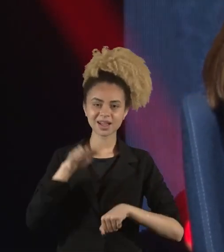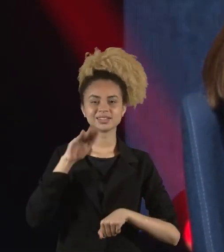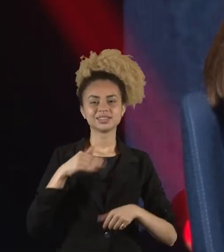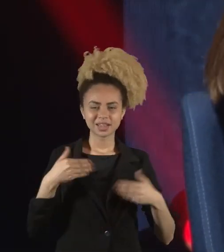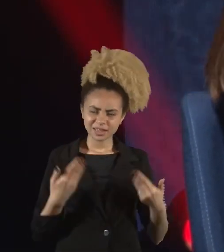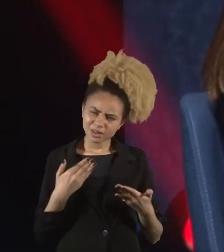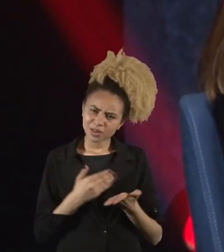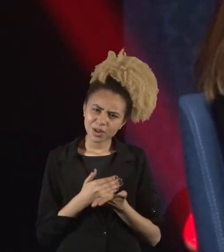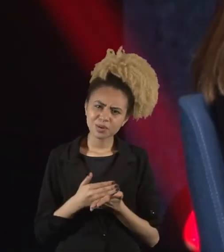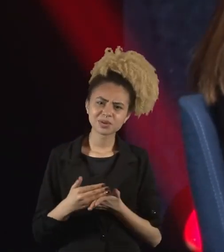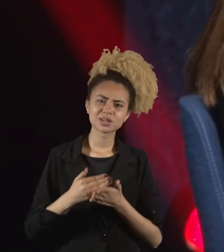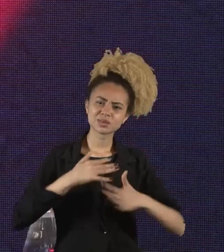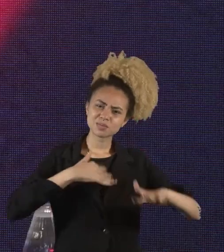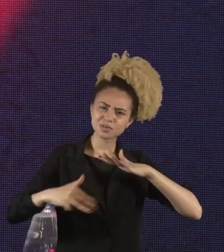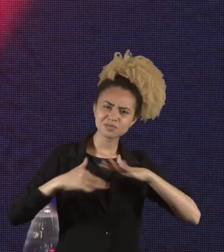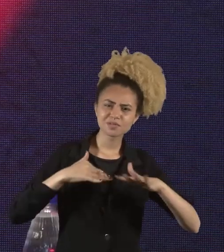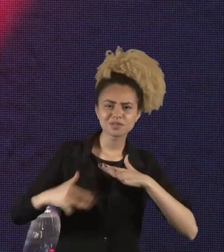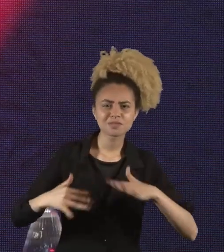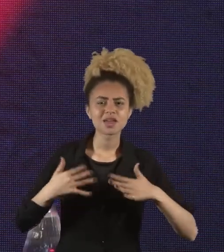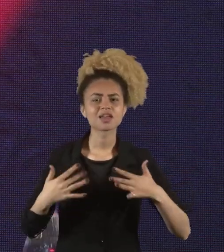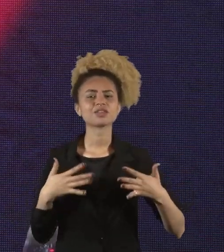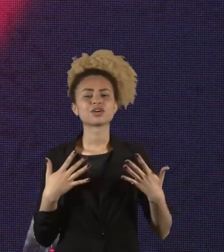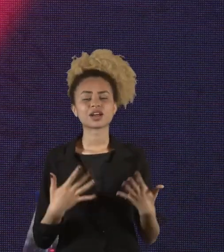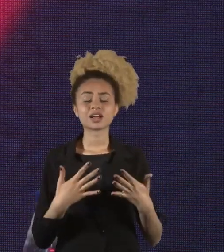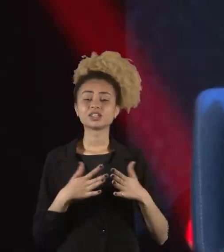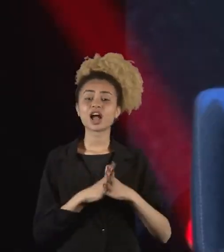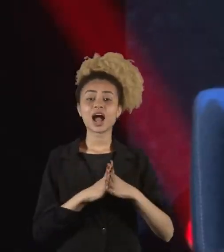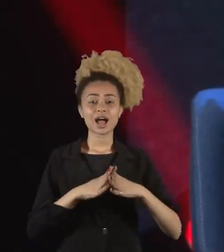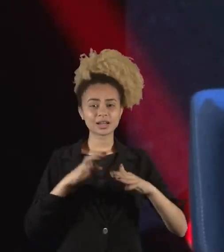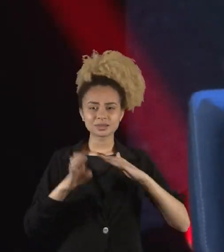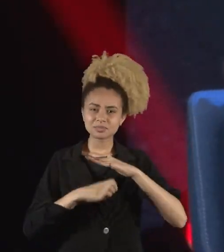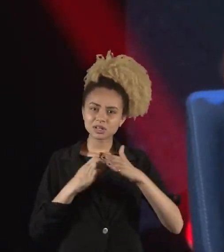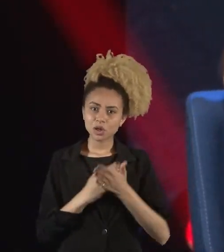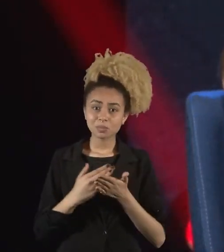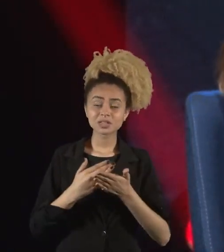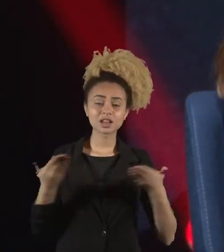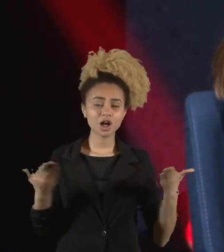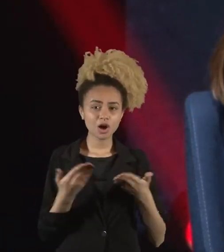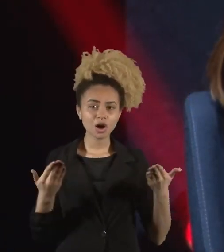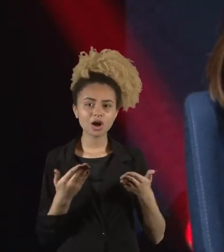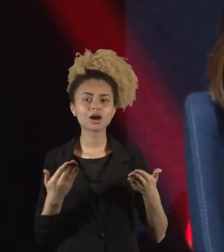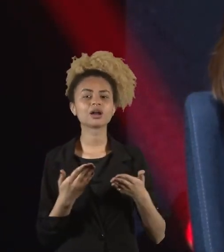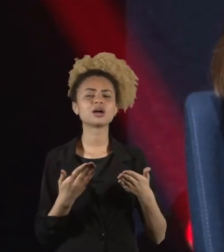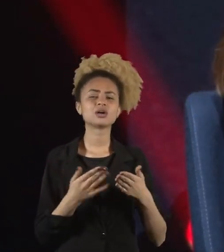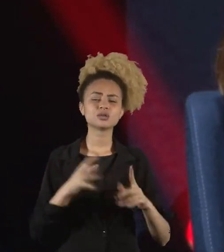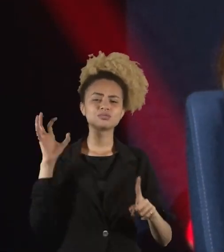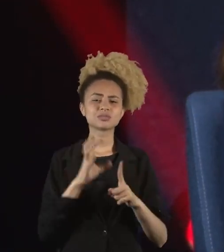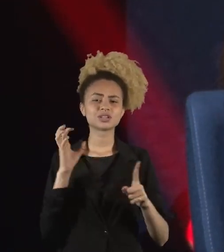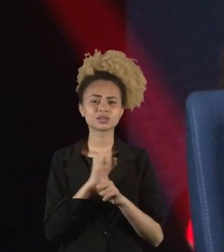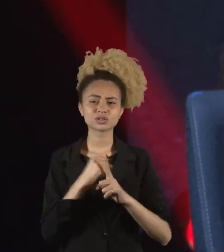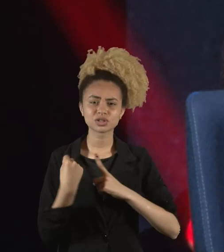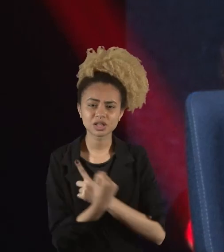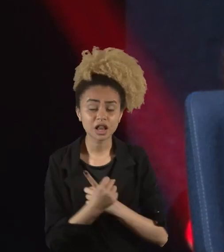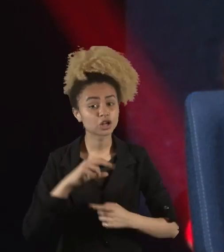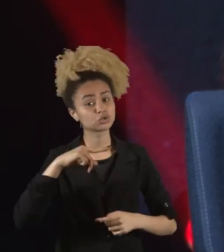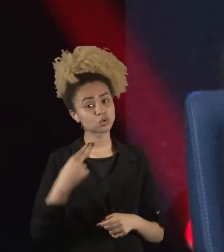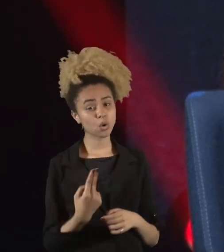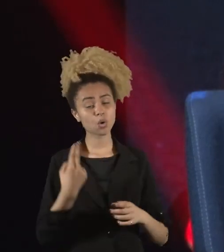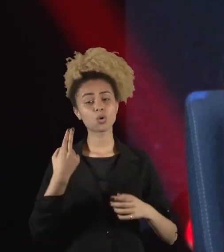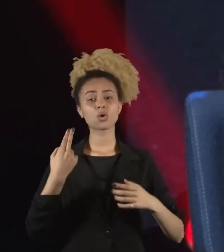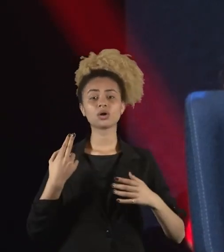começando um movimento muito grande, as grandes corporações estão começando um movimento muito grande, seja por pressão da sociedade ou por